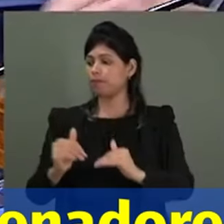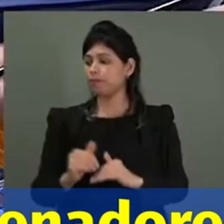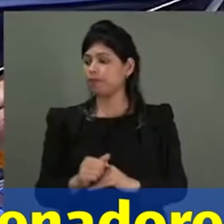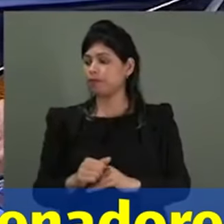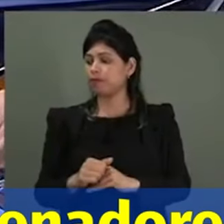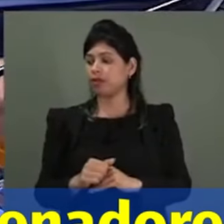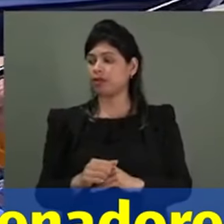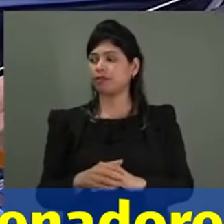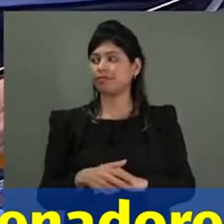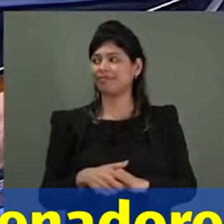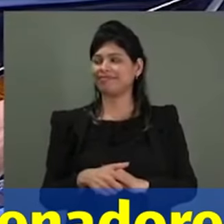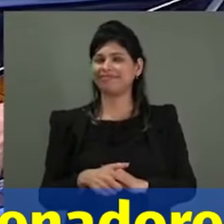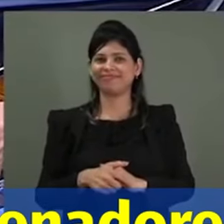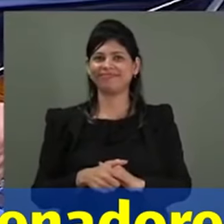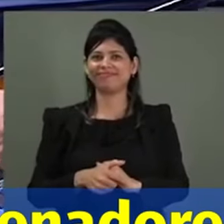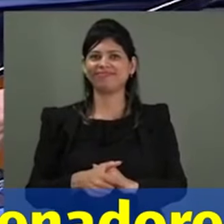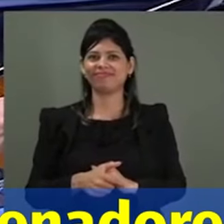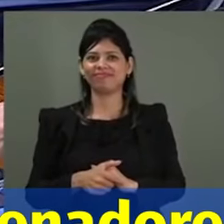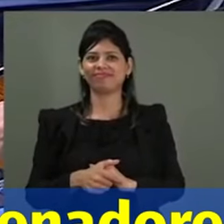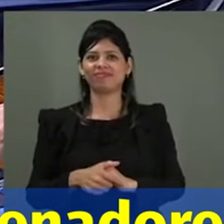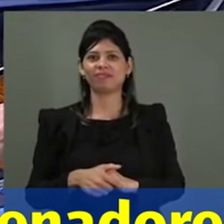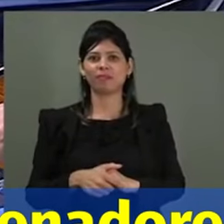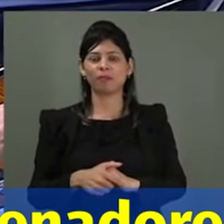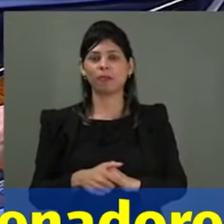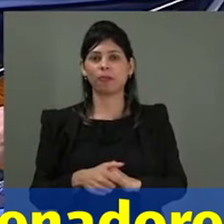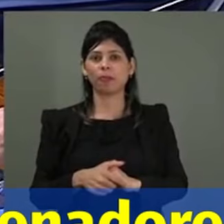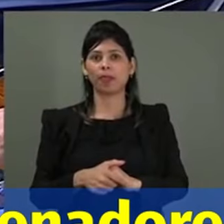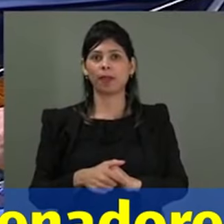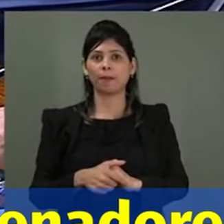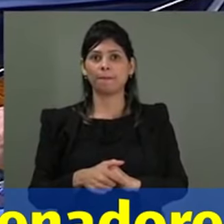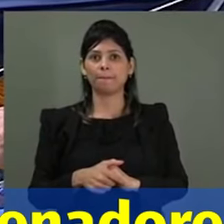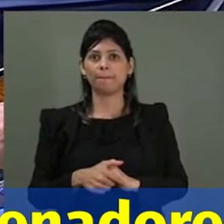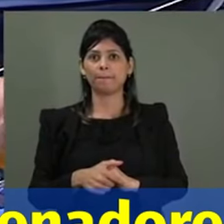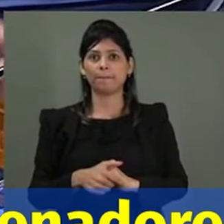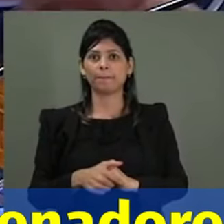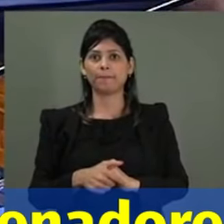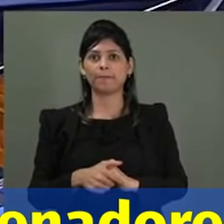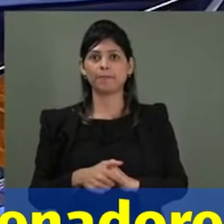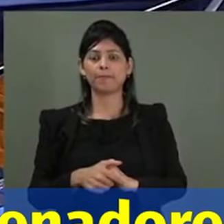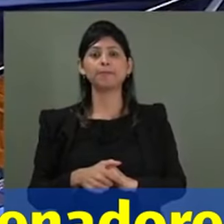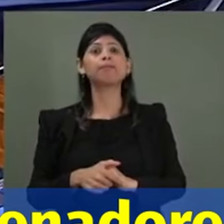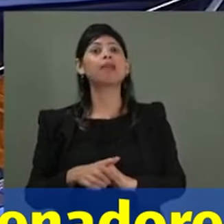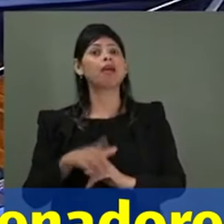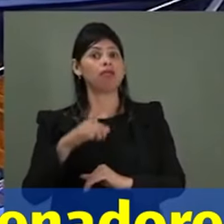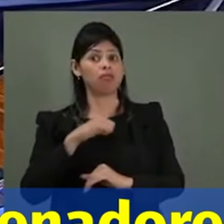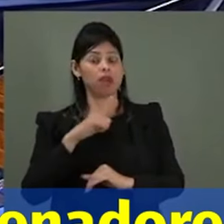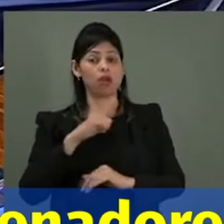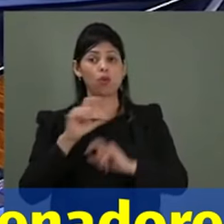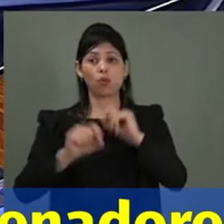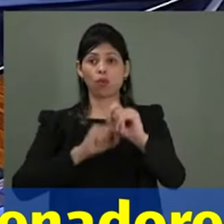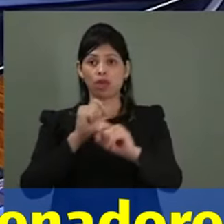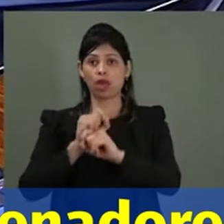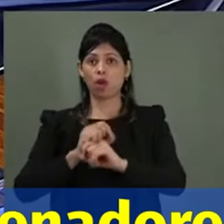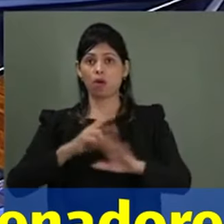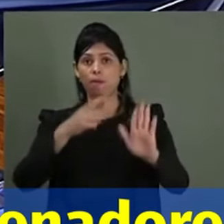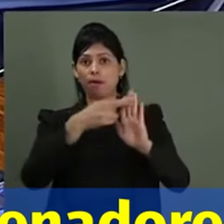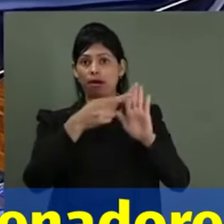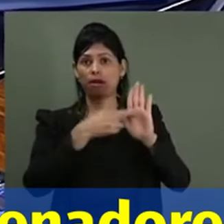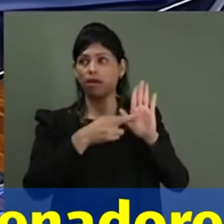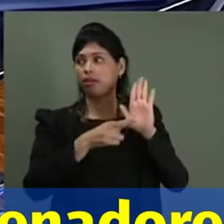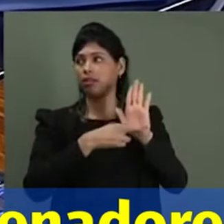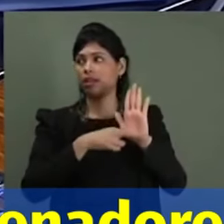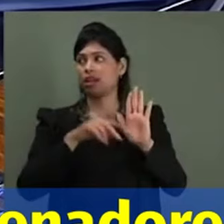disciplina na escola